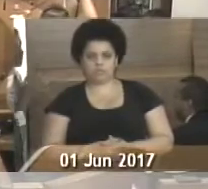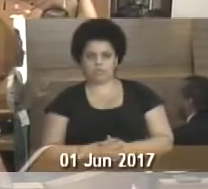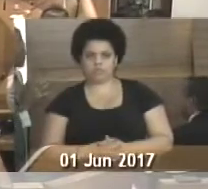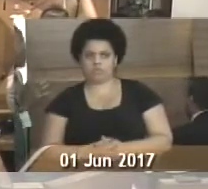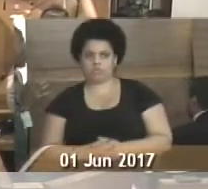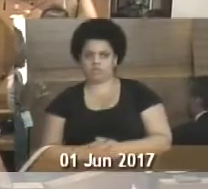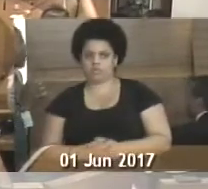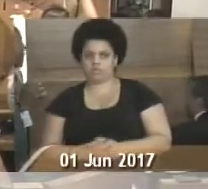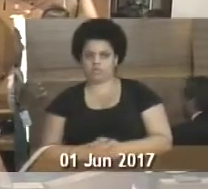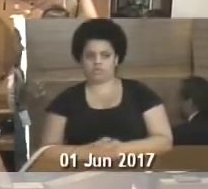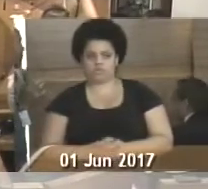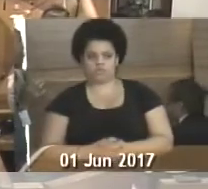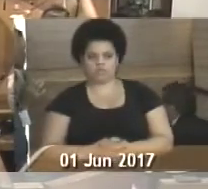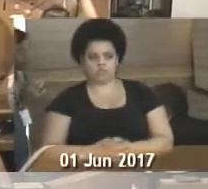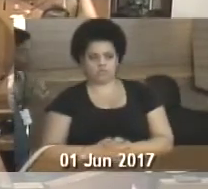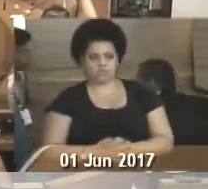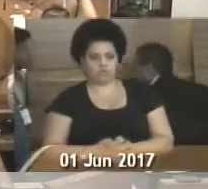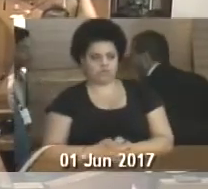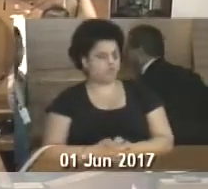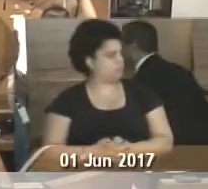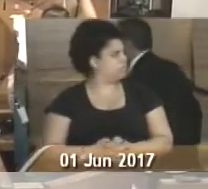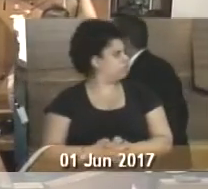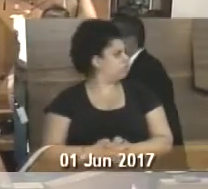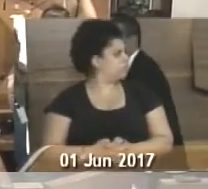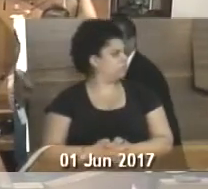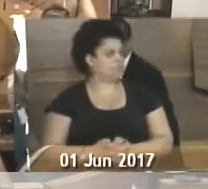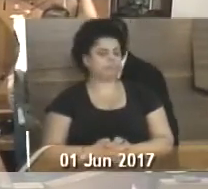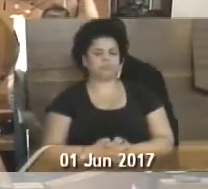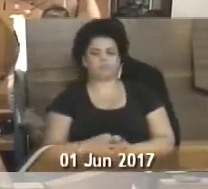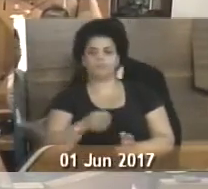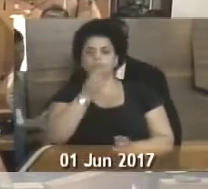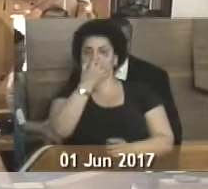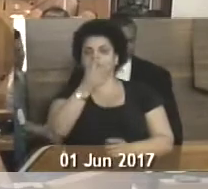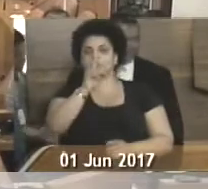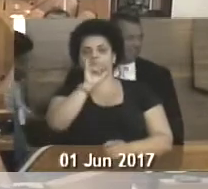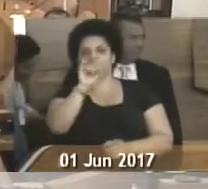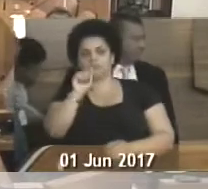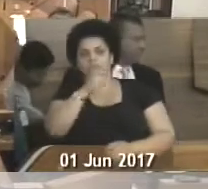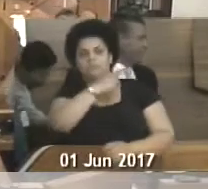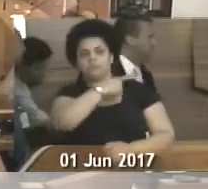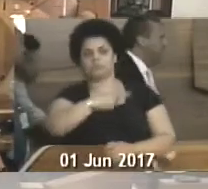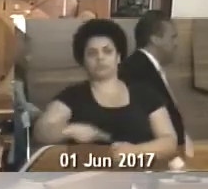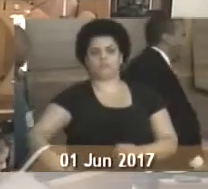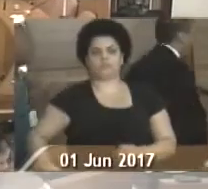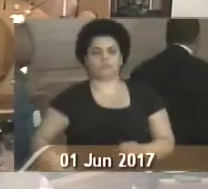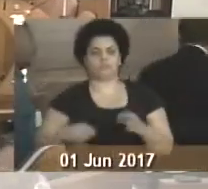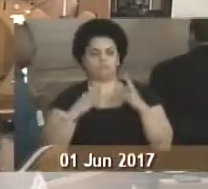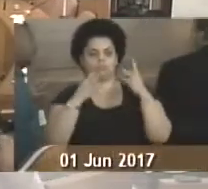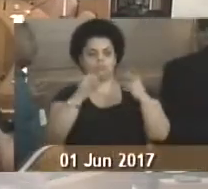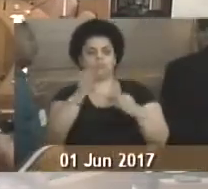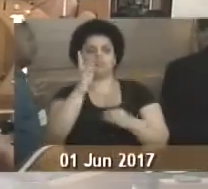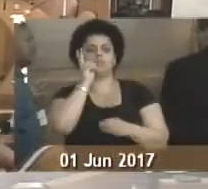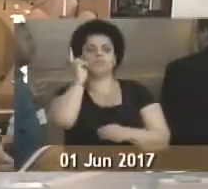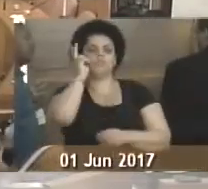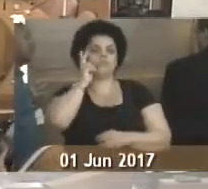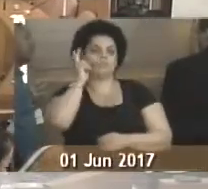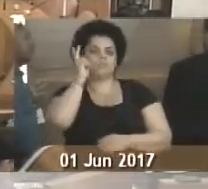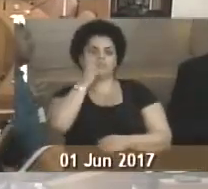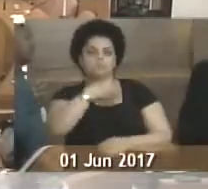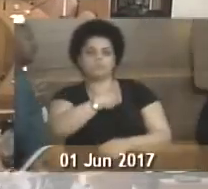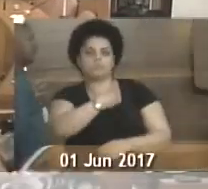só entendi o nome da rua. Bom dia, presidente, vereadores, vereadoras,